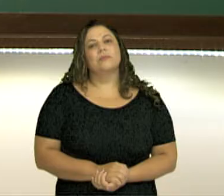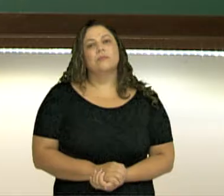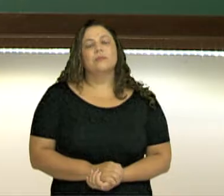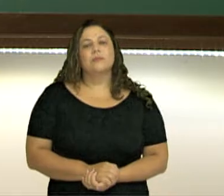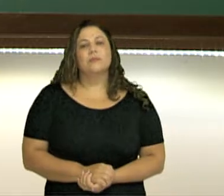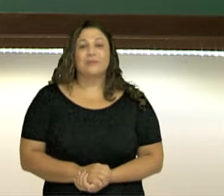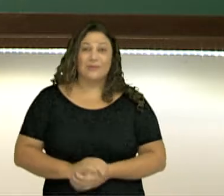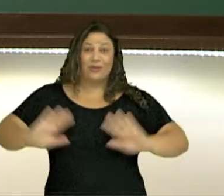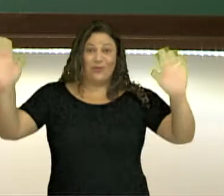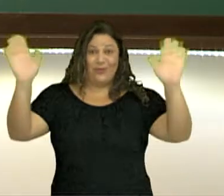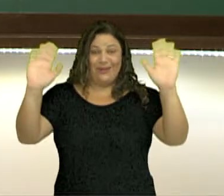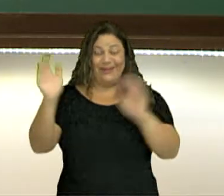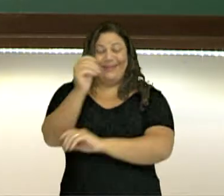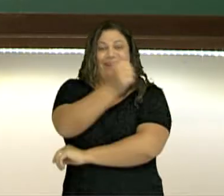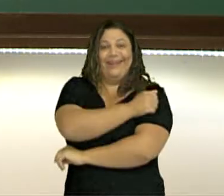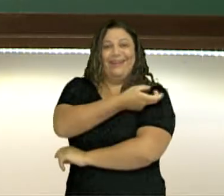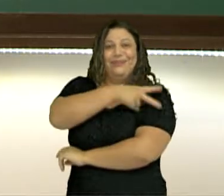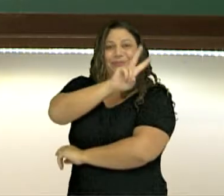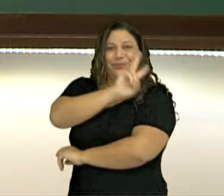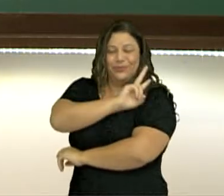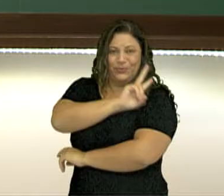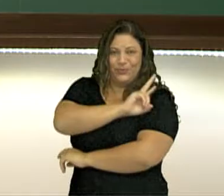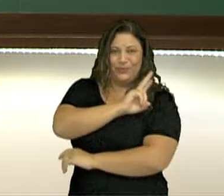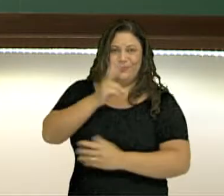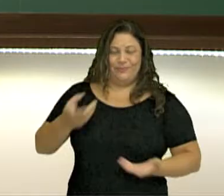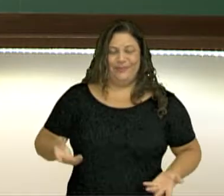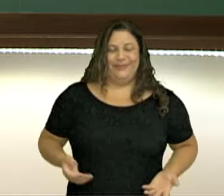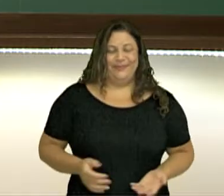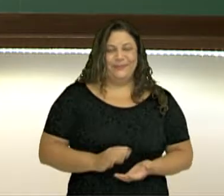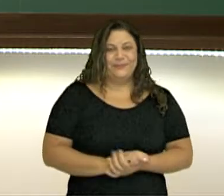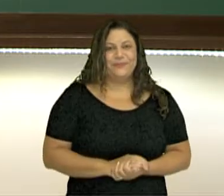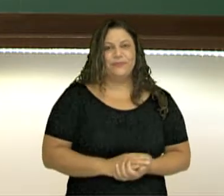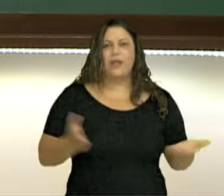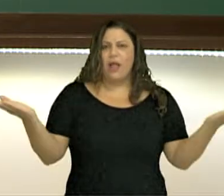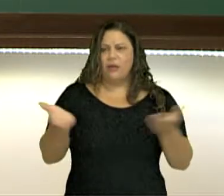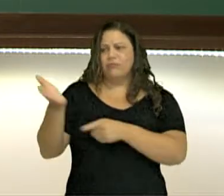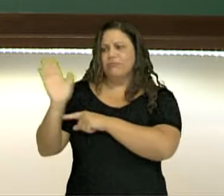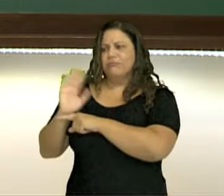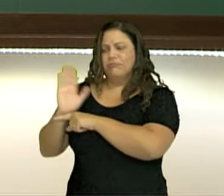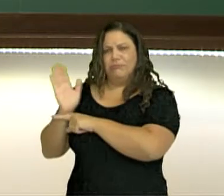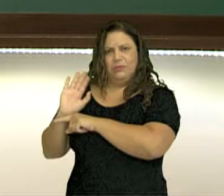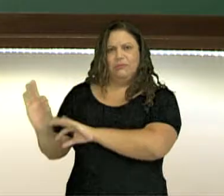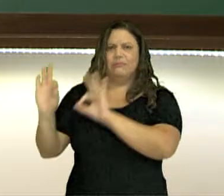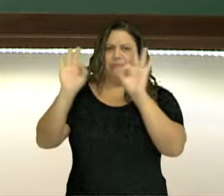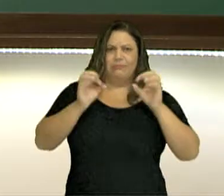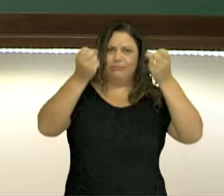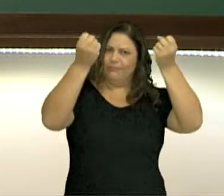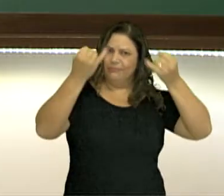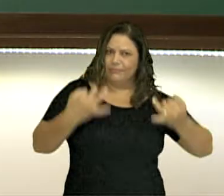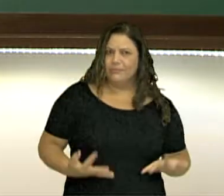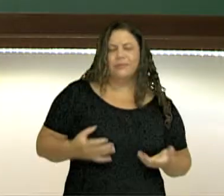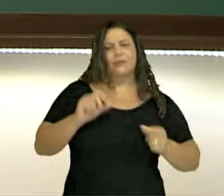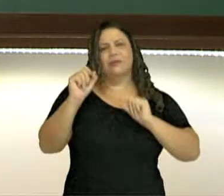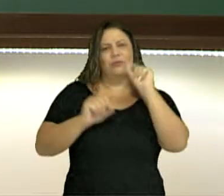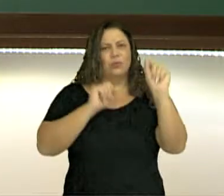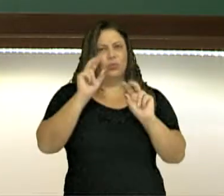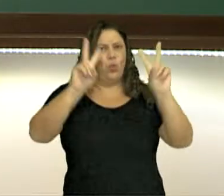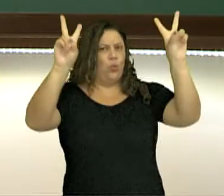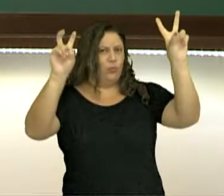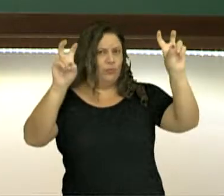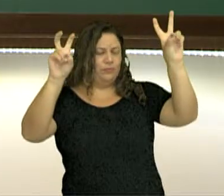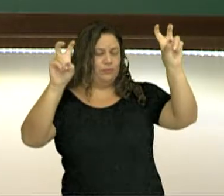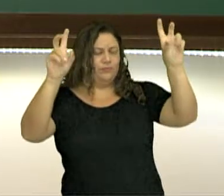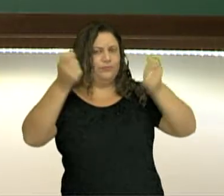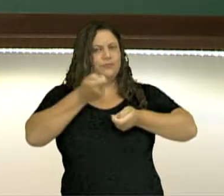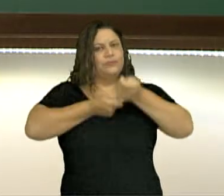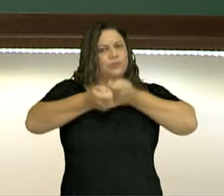Olá, estudantes da segunda série do Ensino Médio. Neste vídeo nós vamos falar sobre orçamento